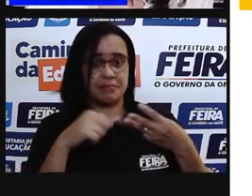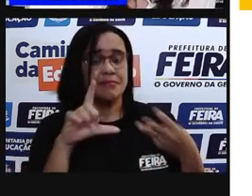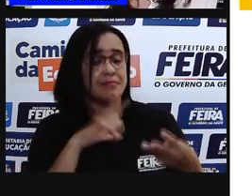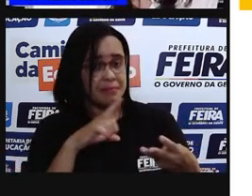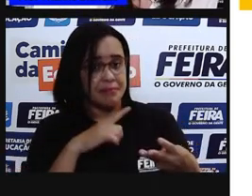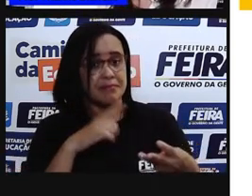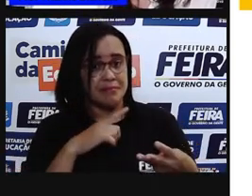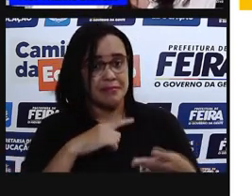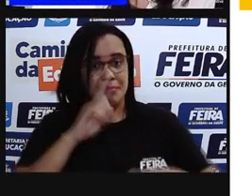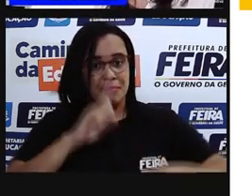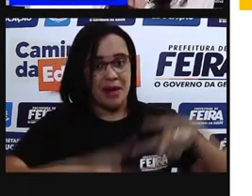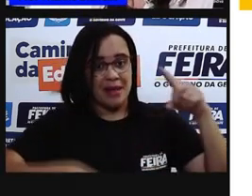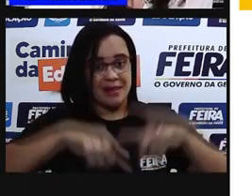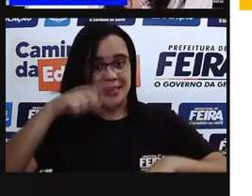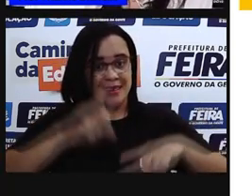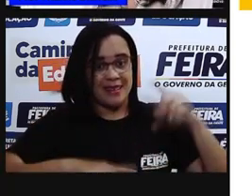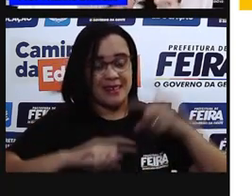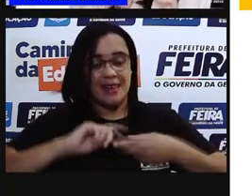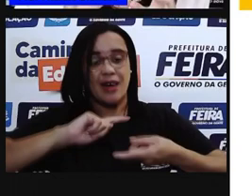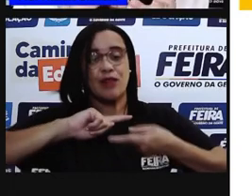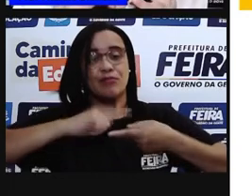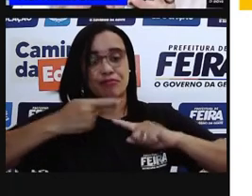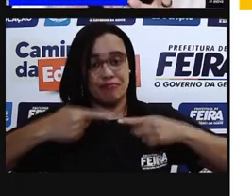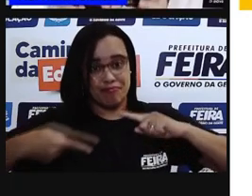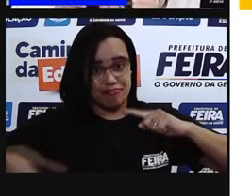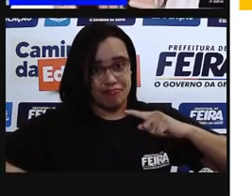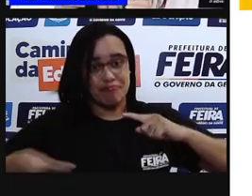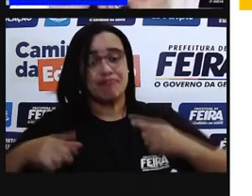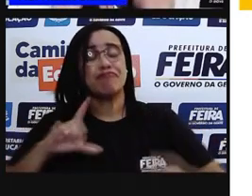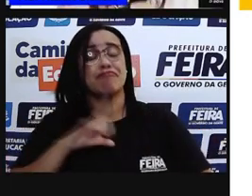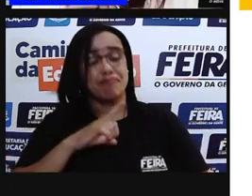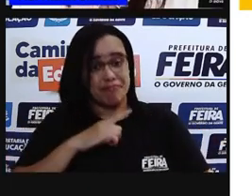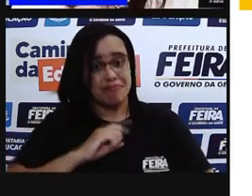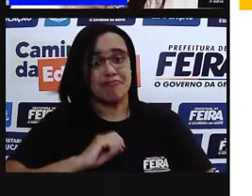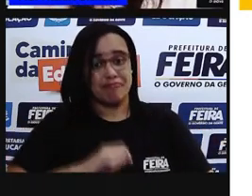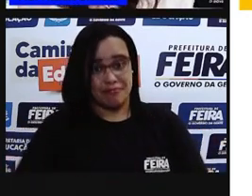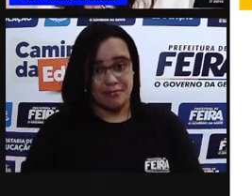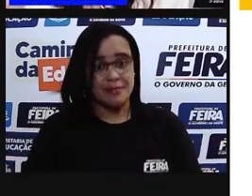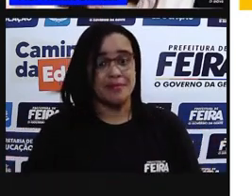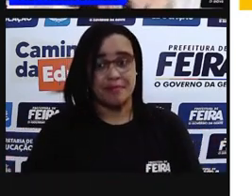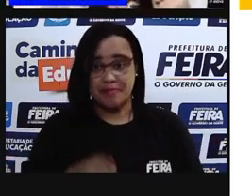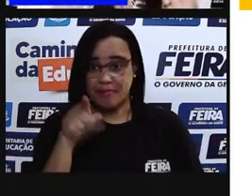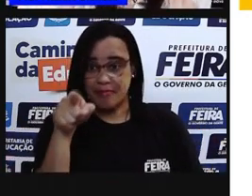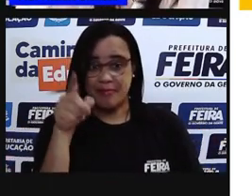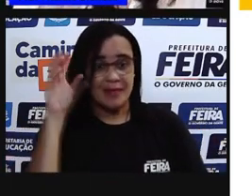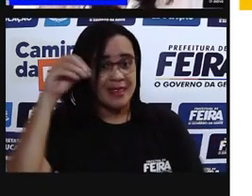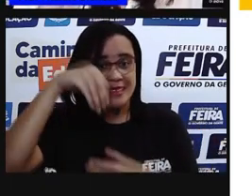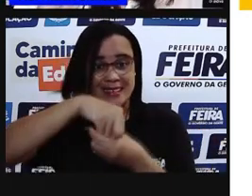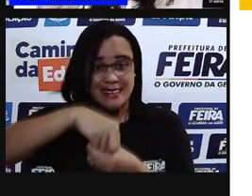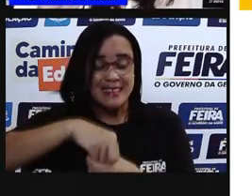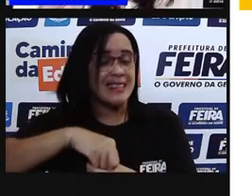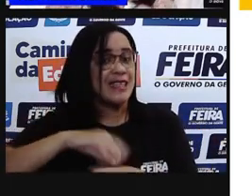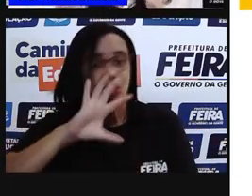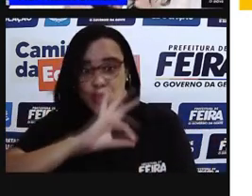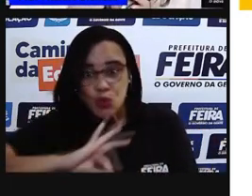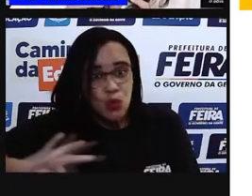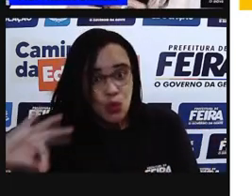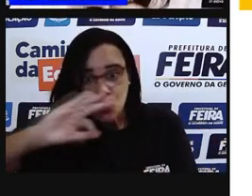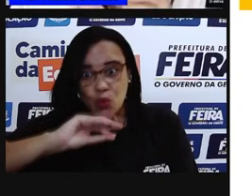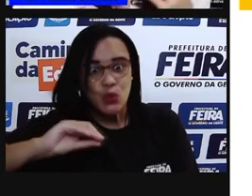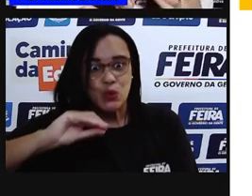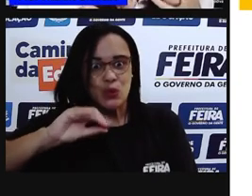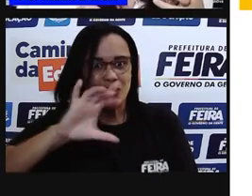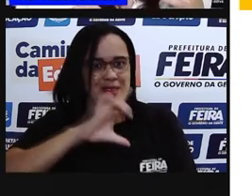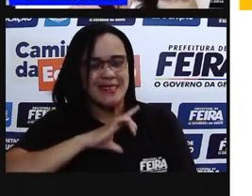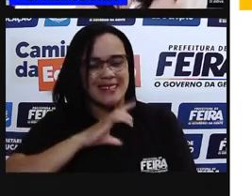Já, já eu vou dizer a vocês que é. E esse material genético é nele que tem as nossas características. E aí,